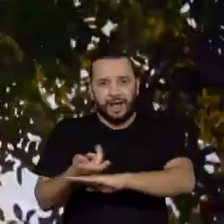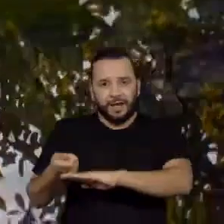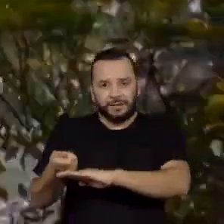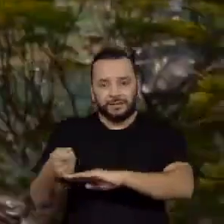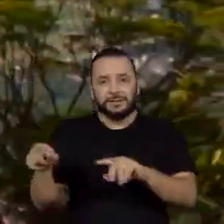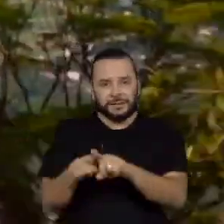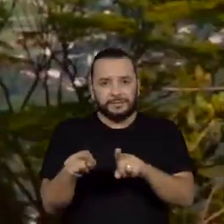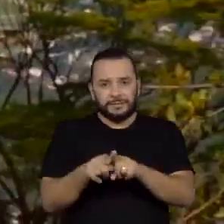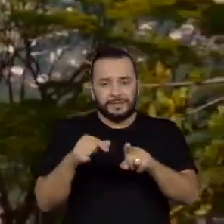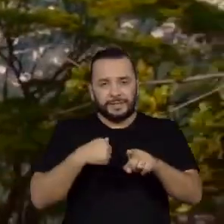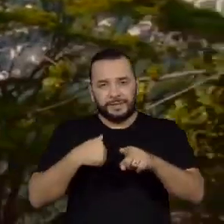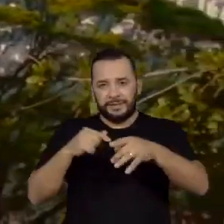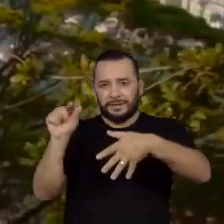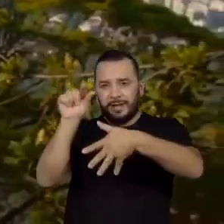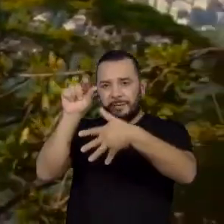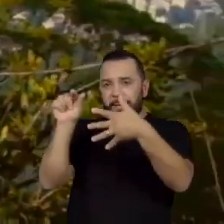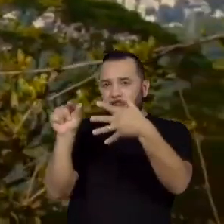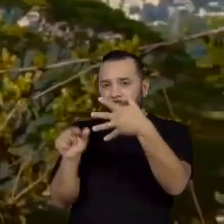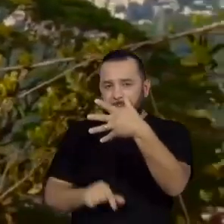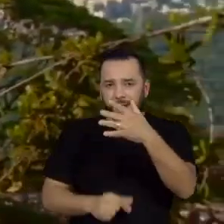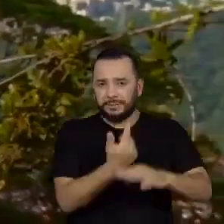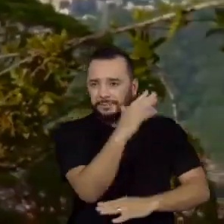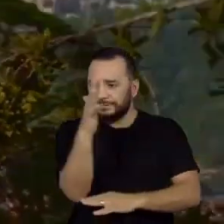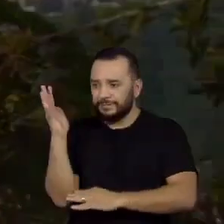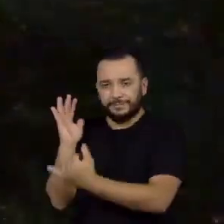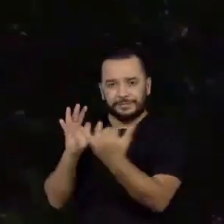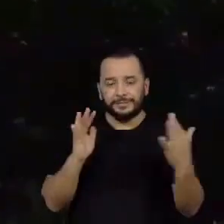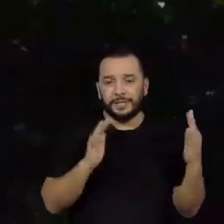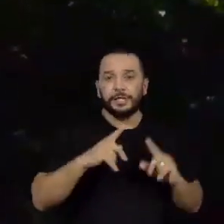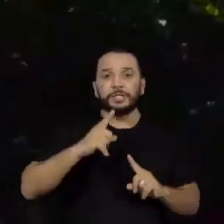que quase que totalmente também são do sol do Brasil.